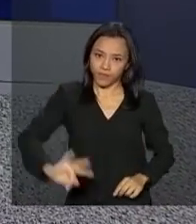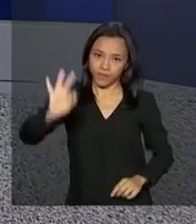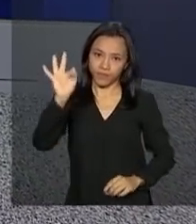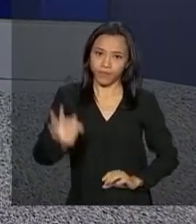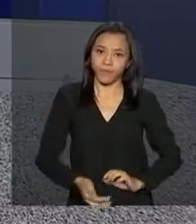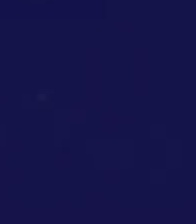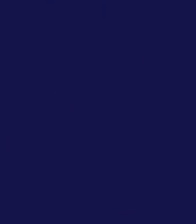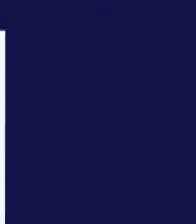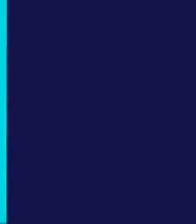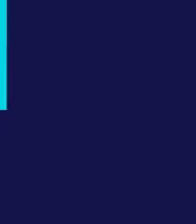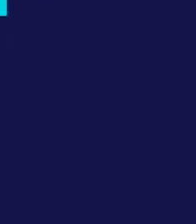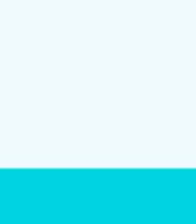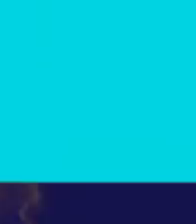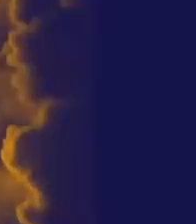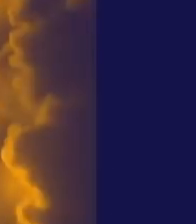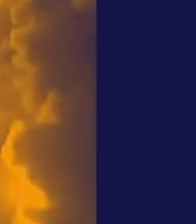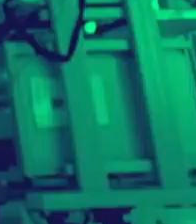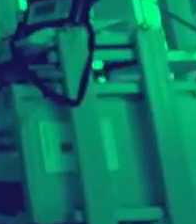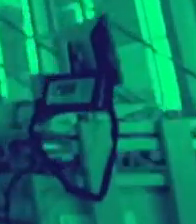federal.